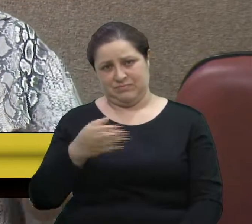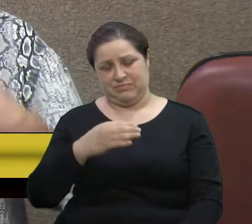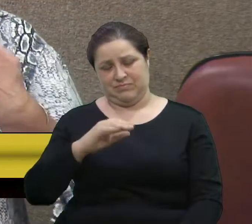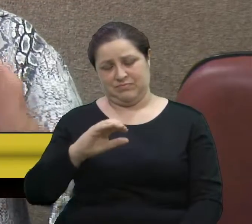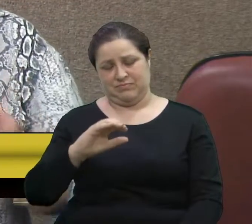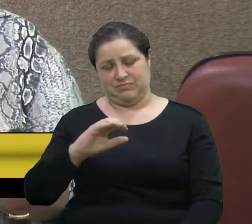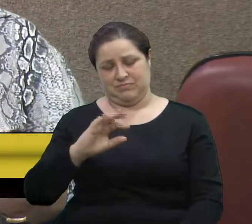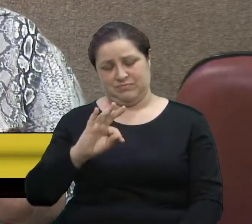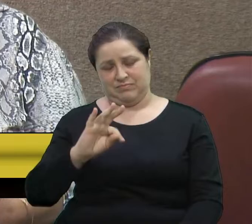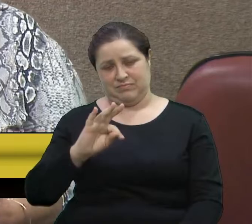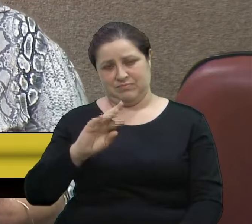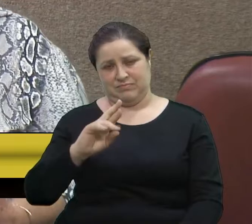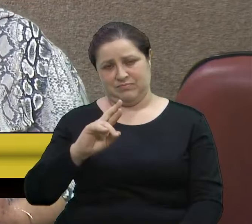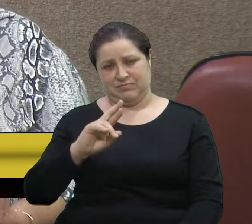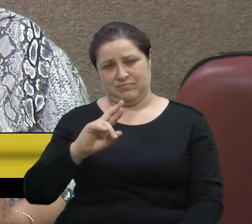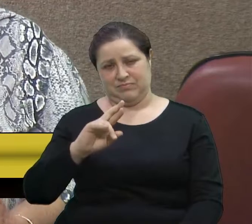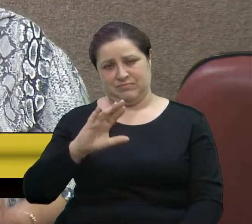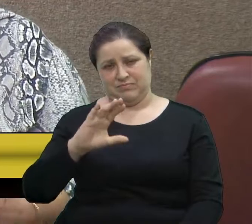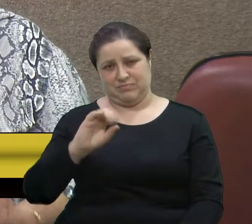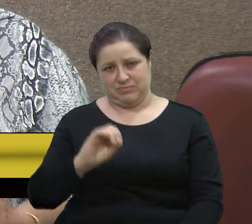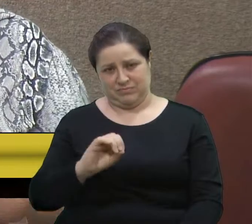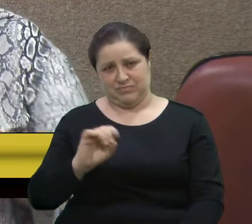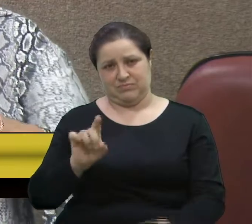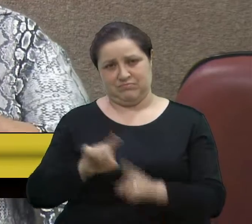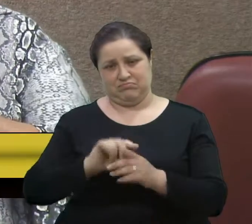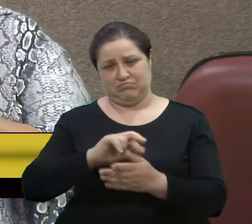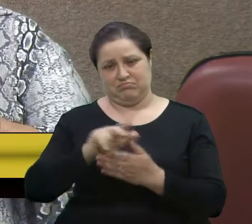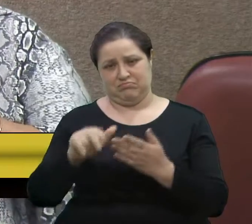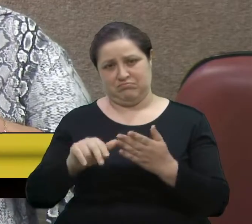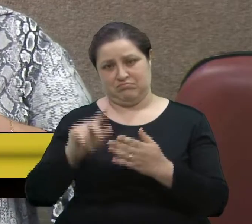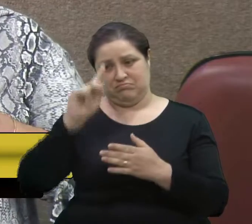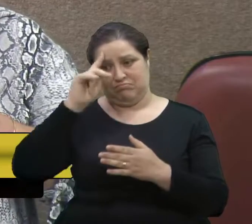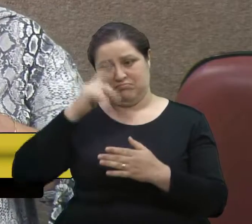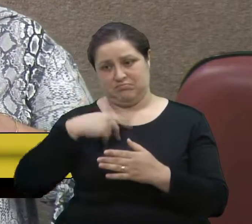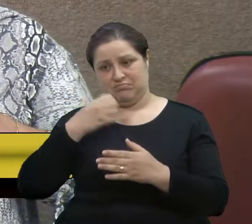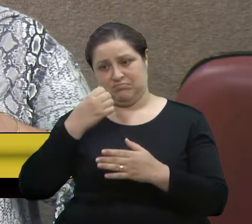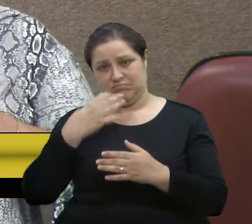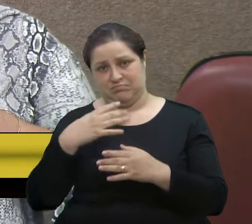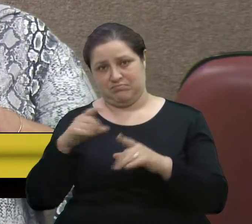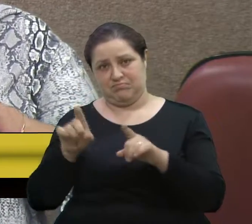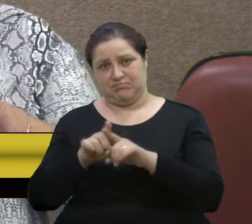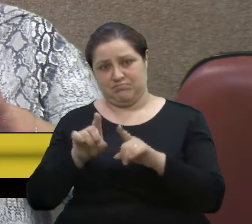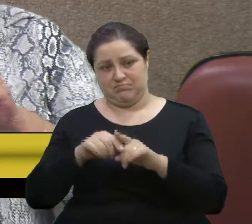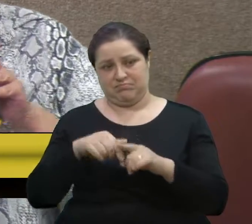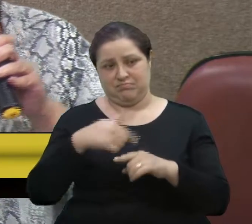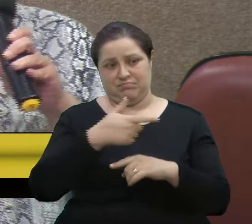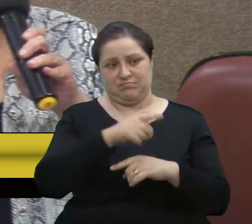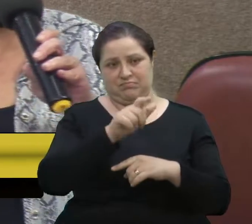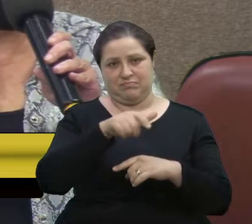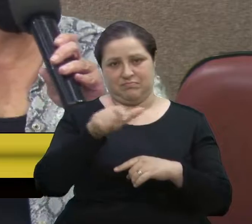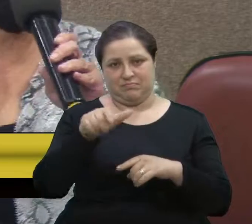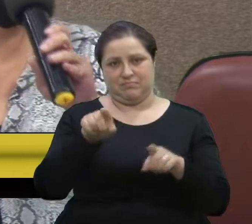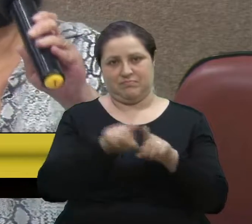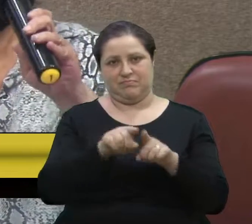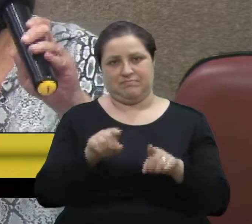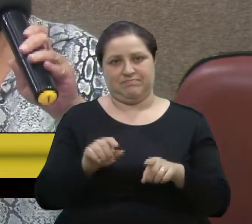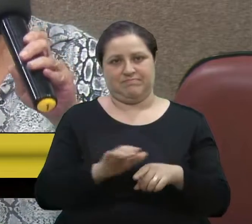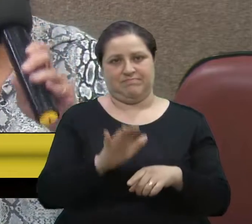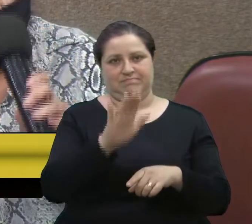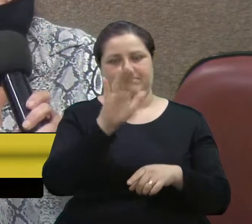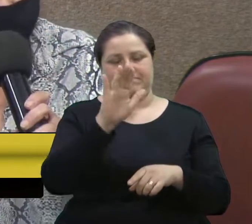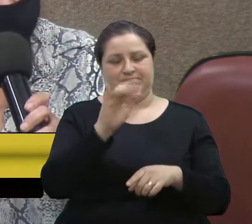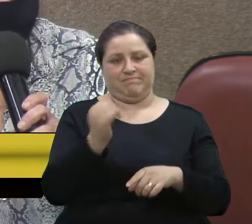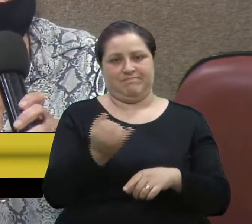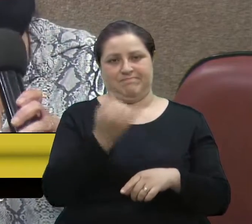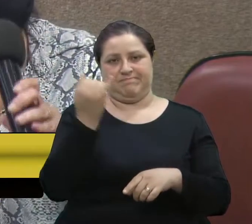si e bem para os outros. E eu acredito que isso é de grande importância para o ser humano e